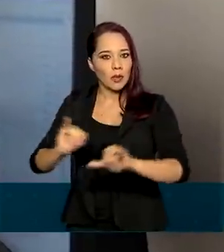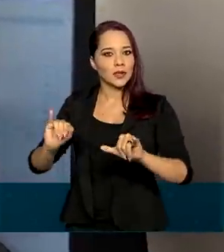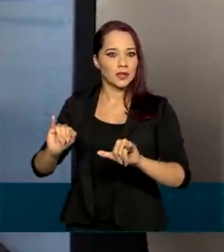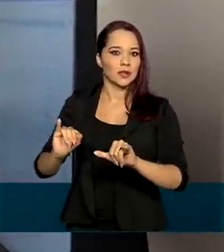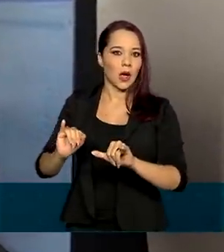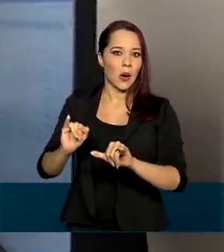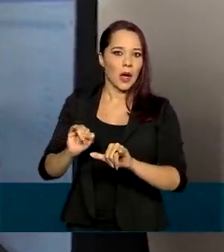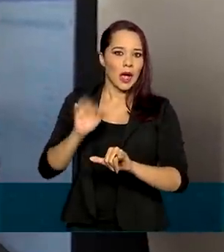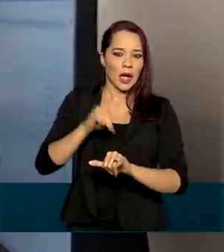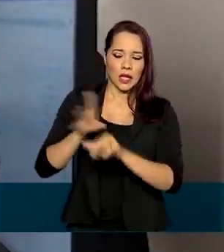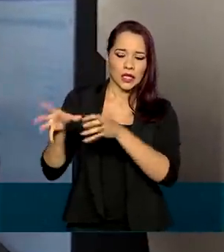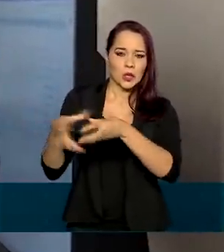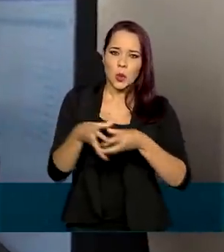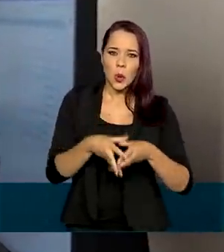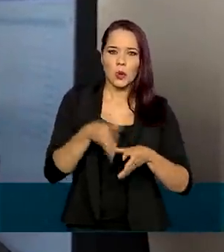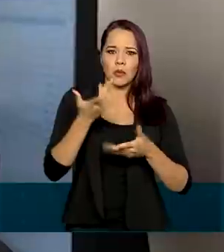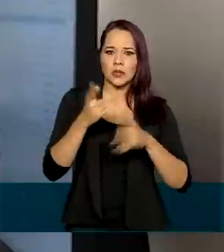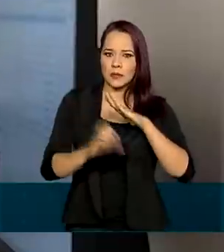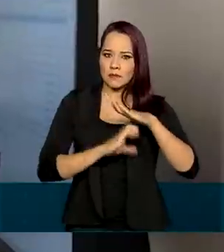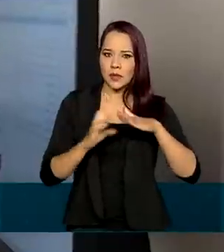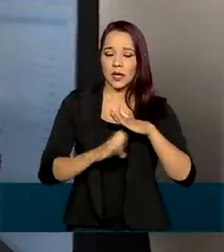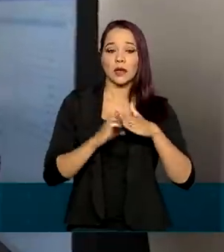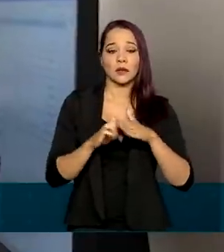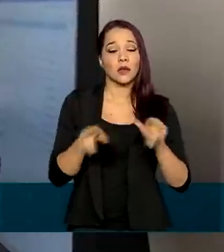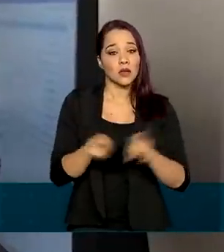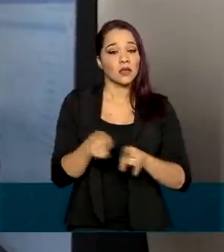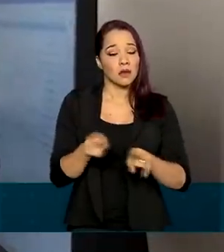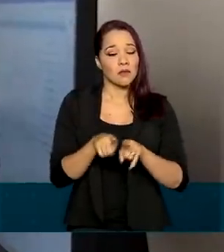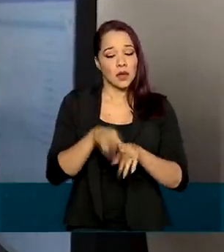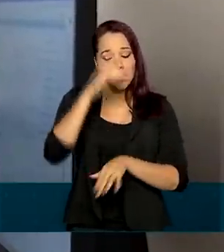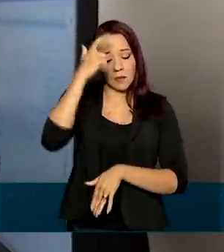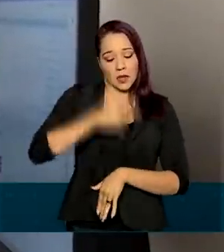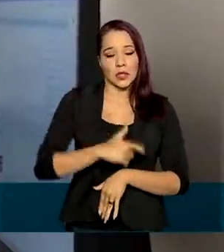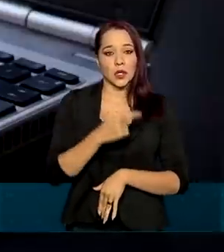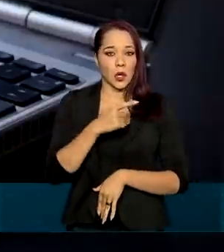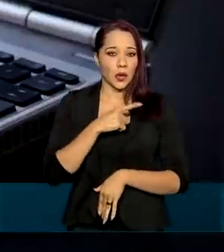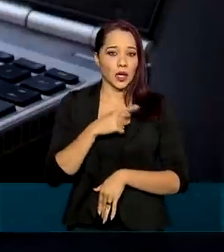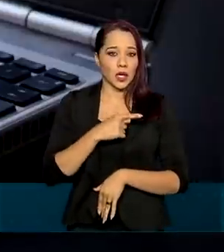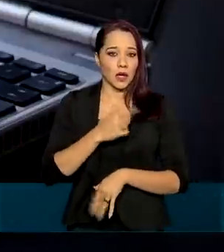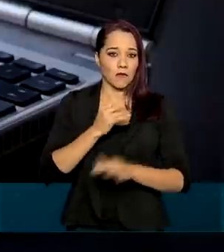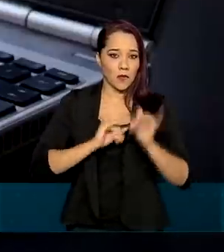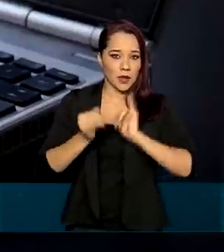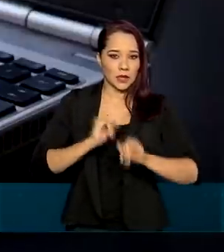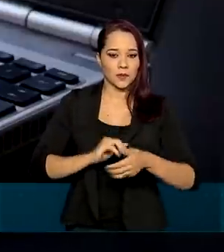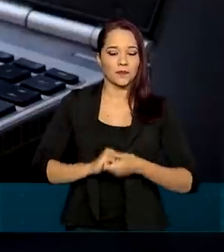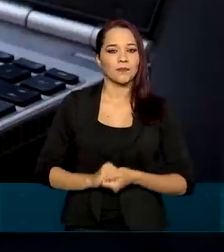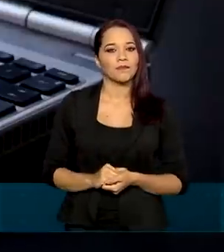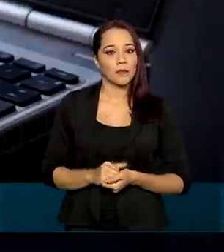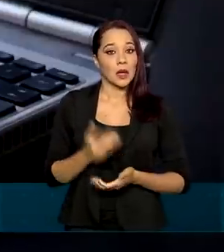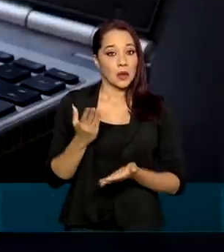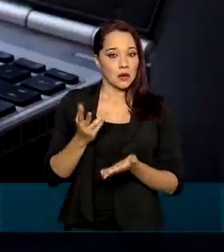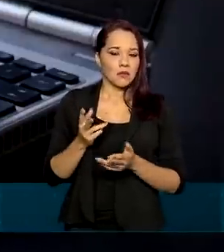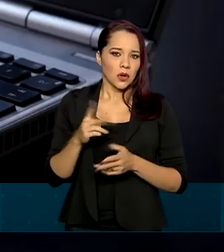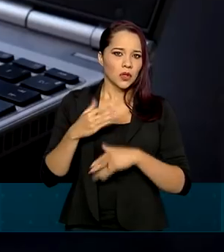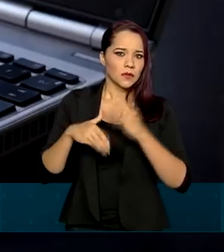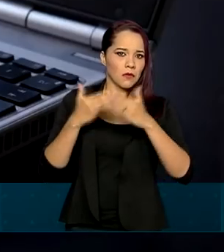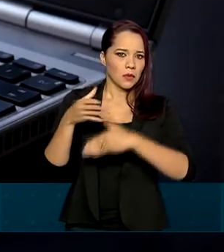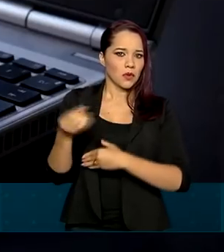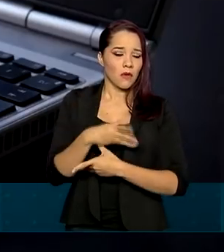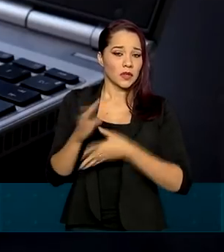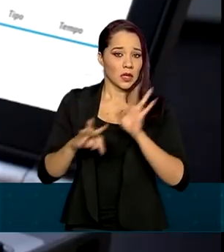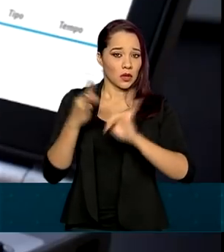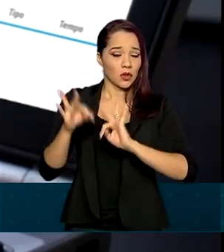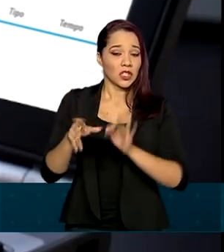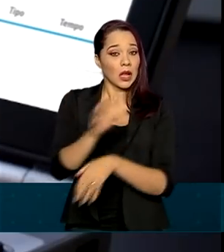órgãos, empresas e o próprio detentor da informação que o titular. Mesmo com o desenvolvimento de novas tecnologias,